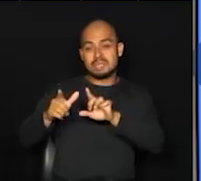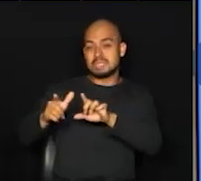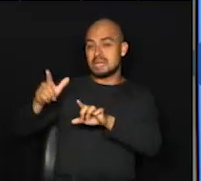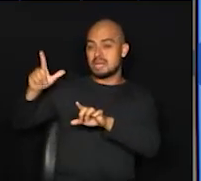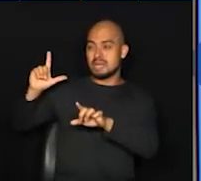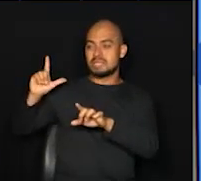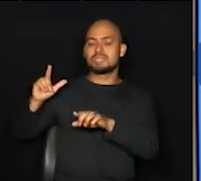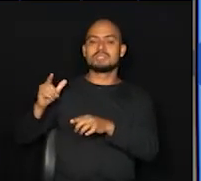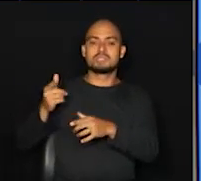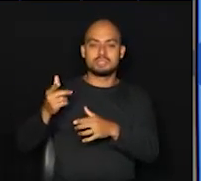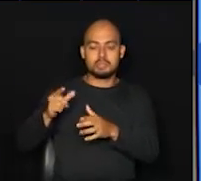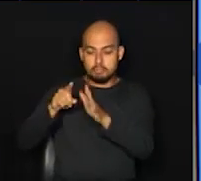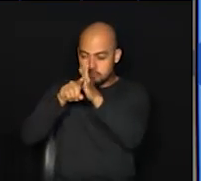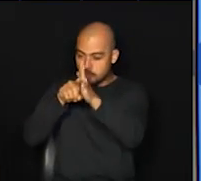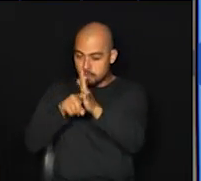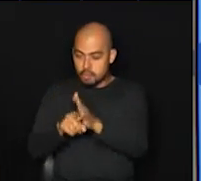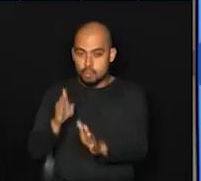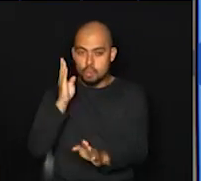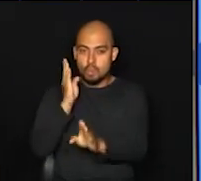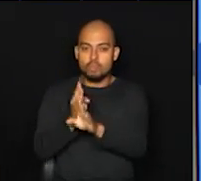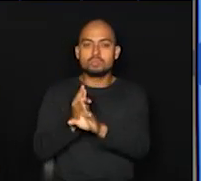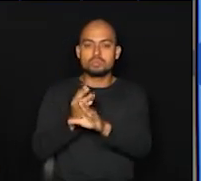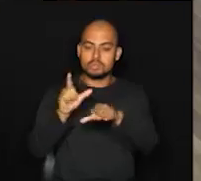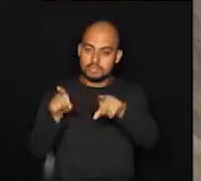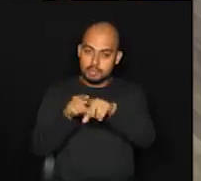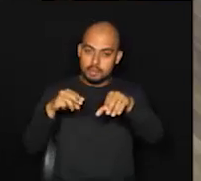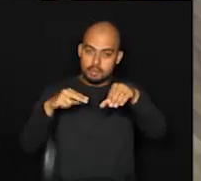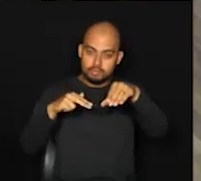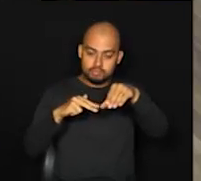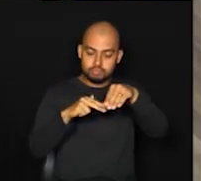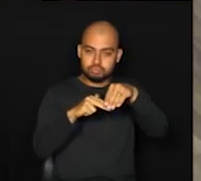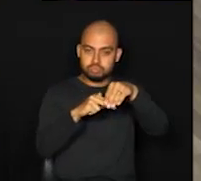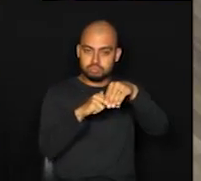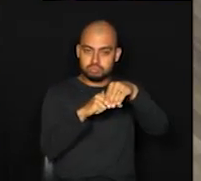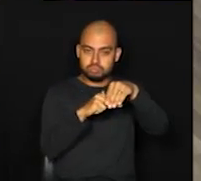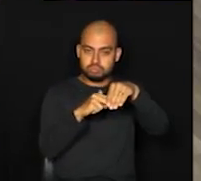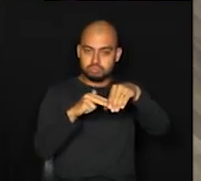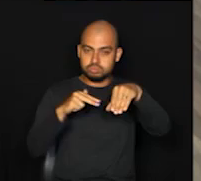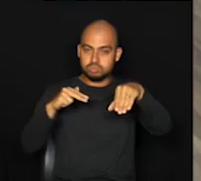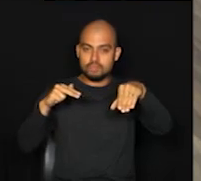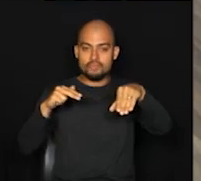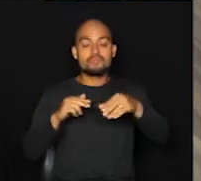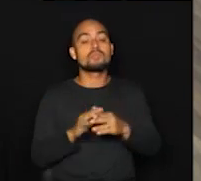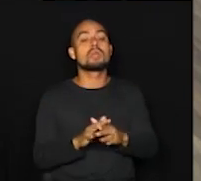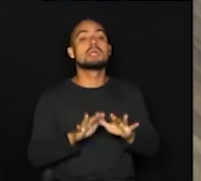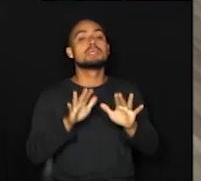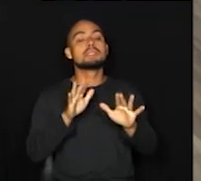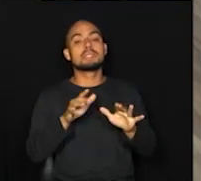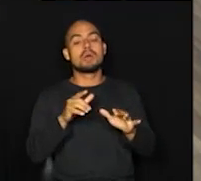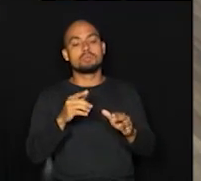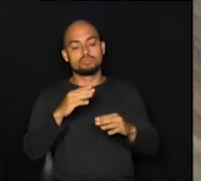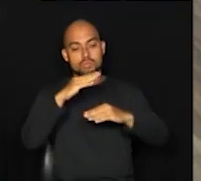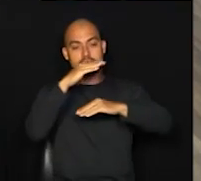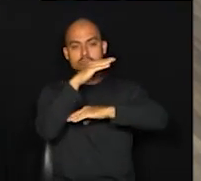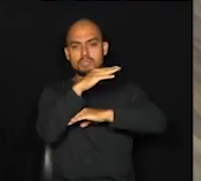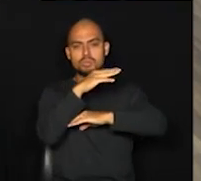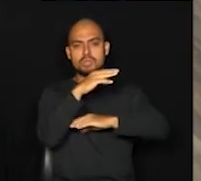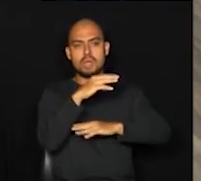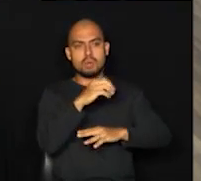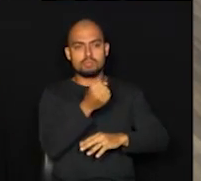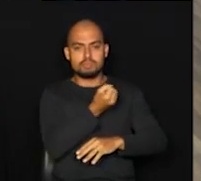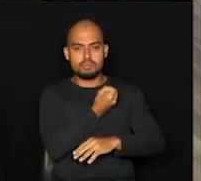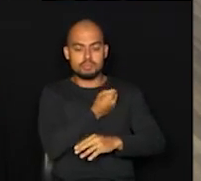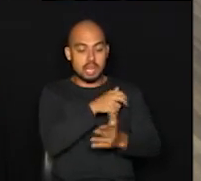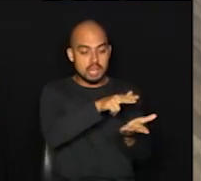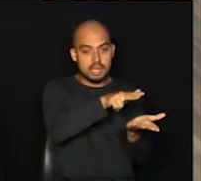clínico e também confirmado por uma tomografia. Naquela atualização diária que nós fazemos aqui no Câmara Total sobre a ocupação de